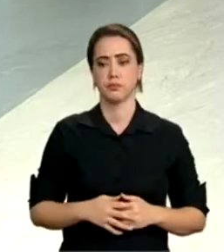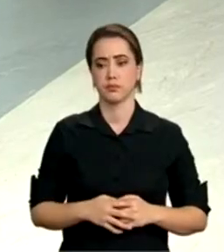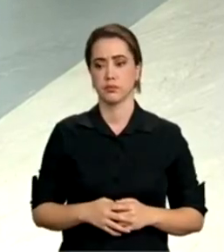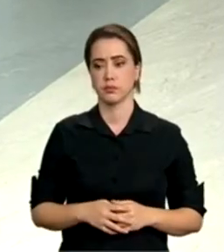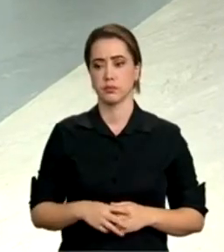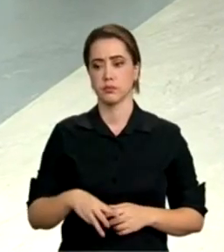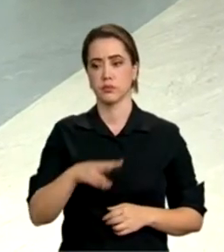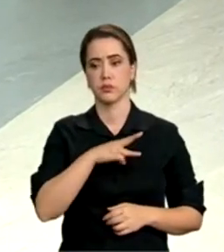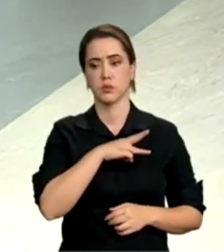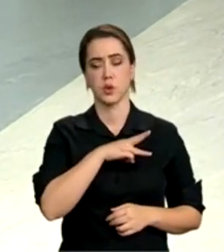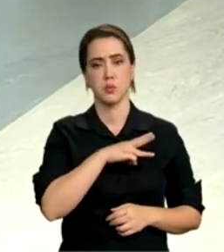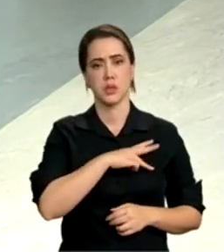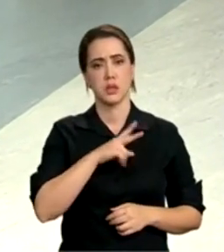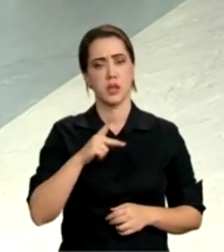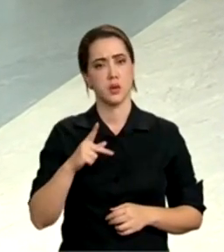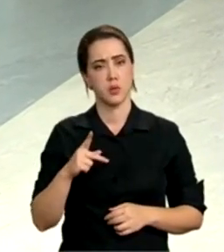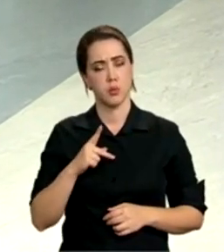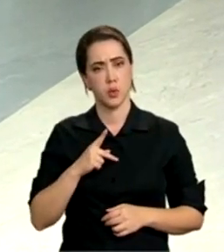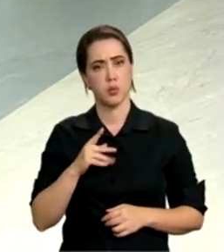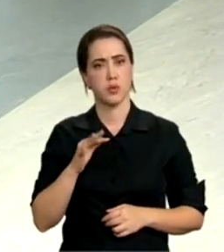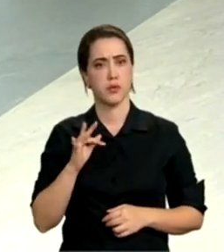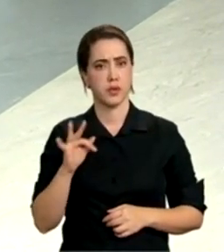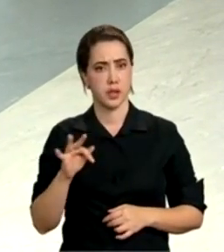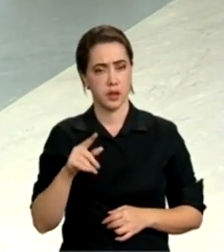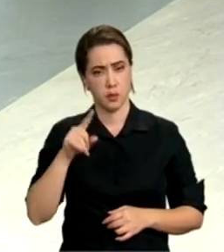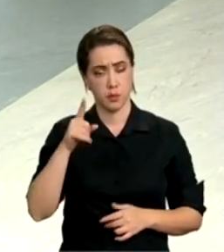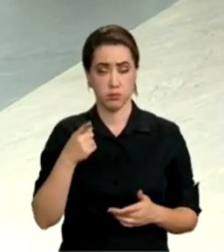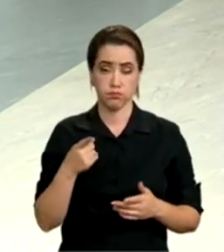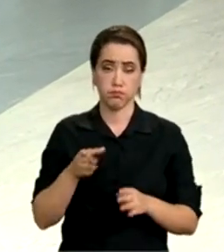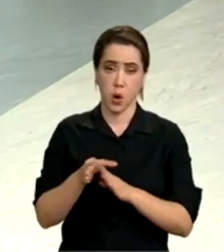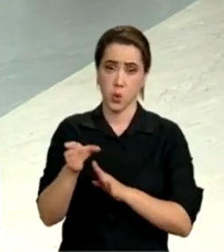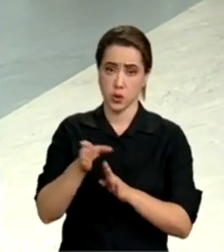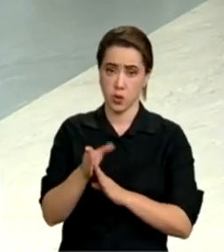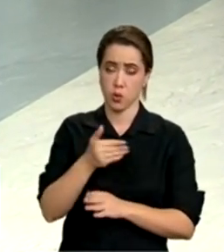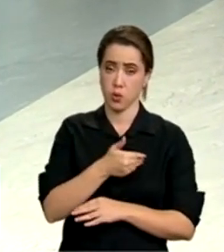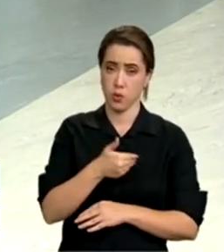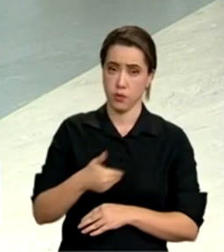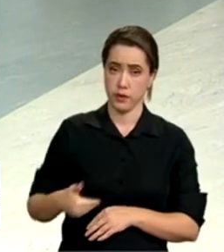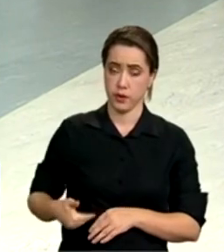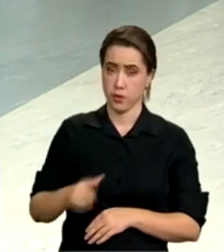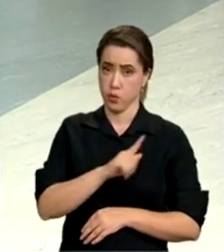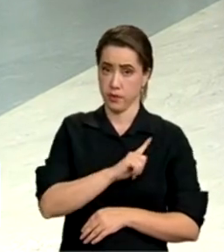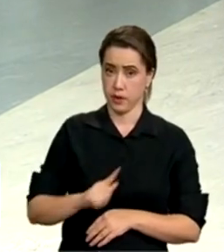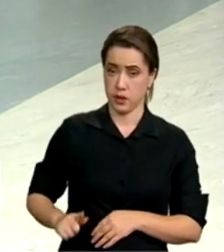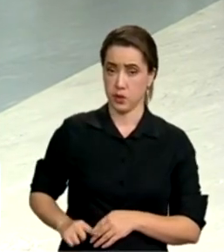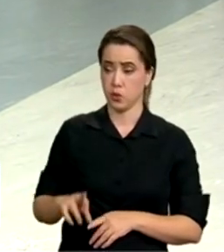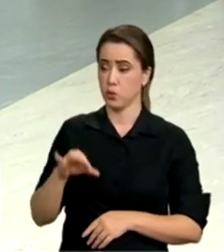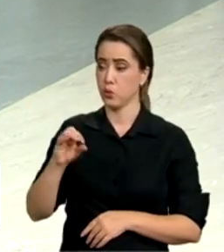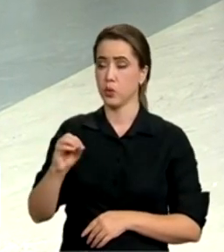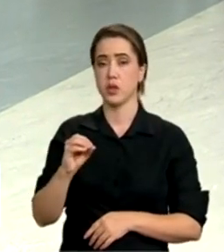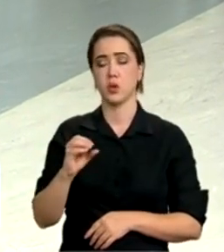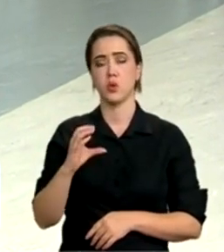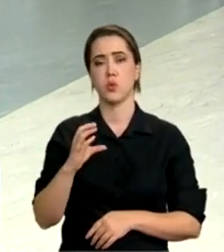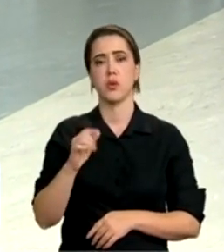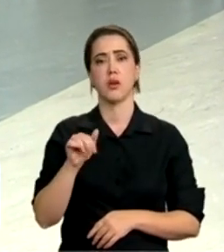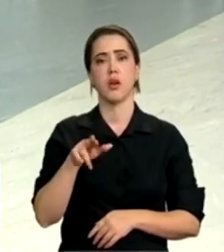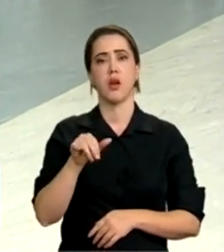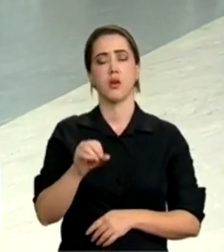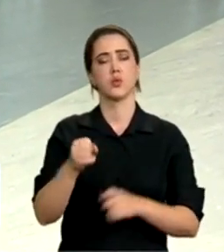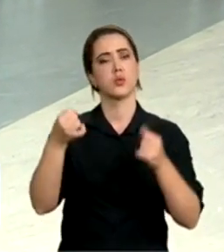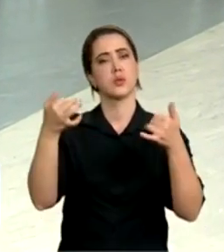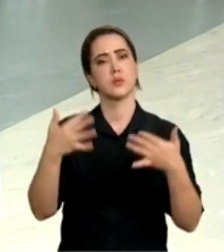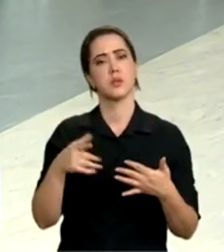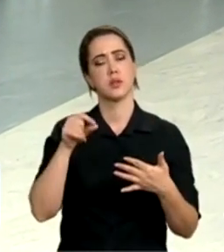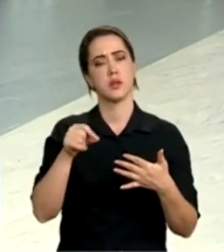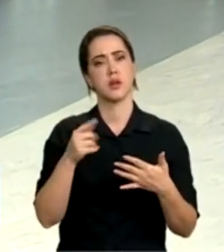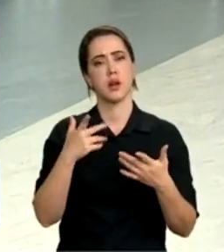O Ministério Público Federal recomendou ao governador do Rio de Janeiro, Cláudio Castro, que seja adotado um plano de redução